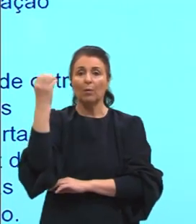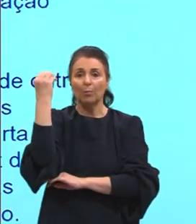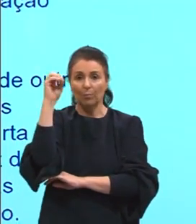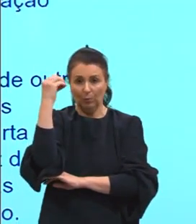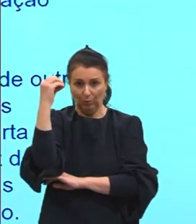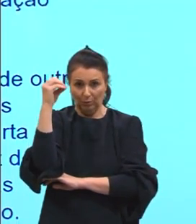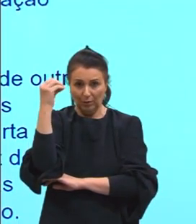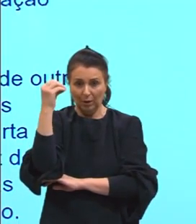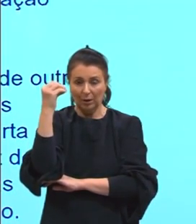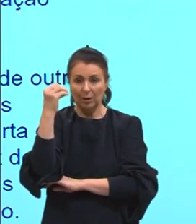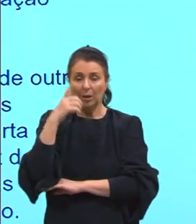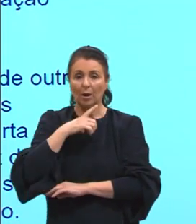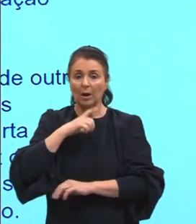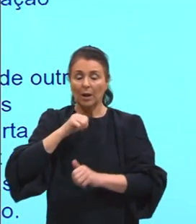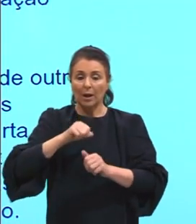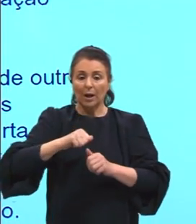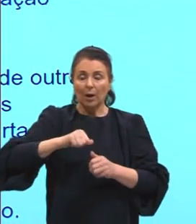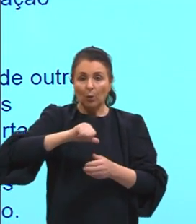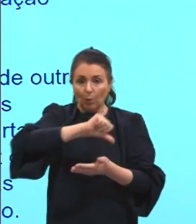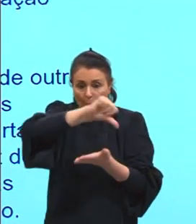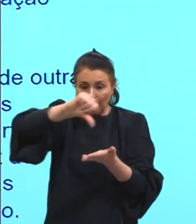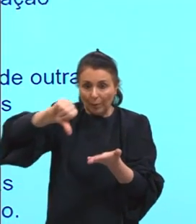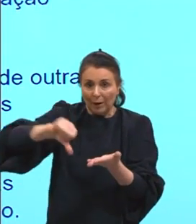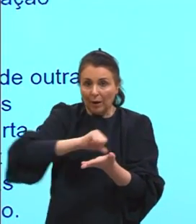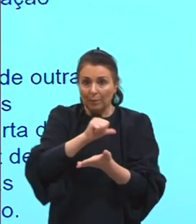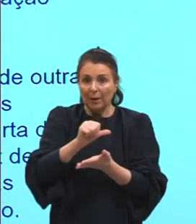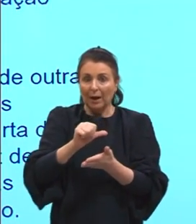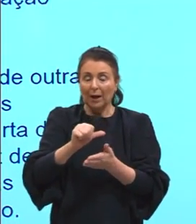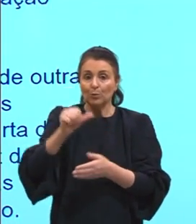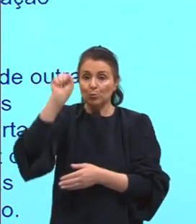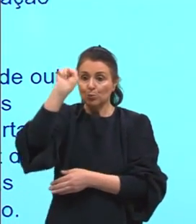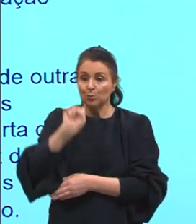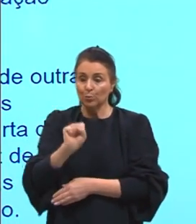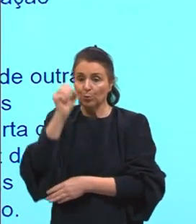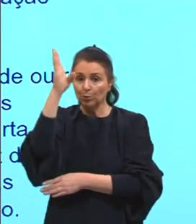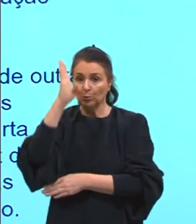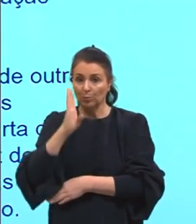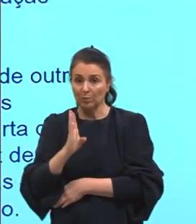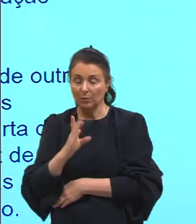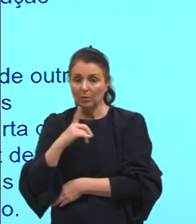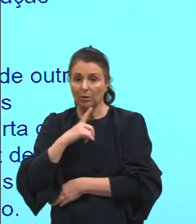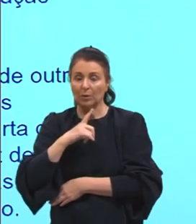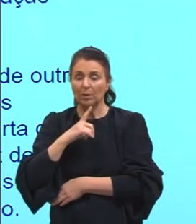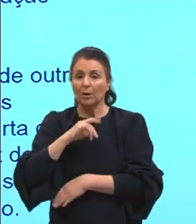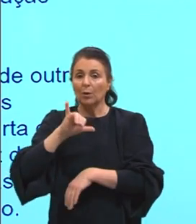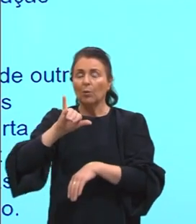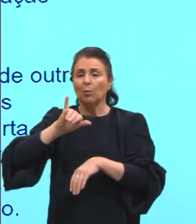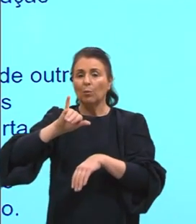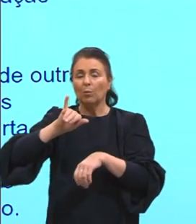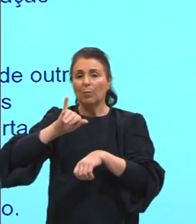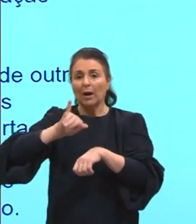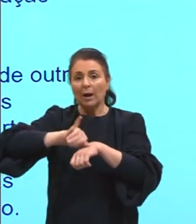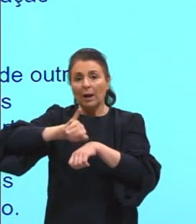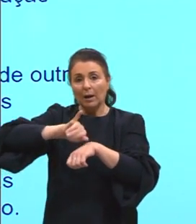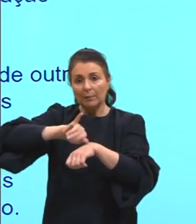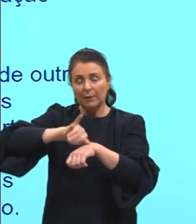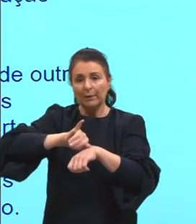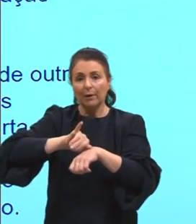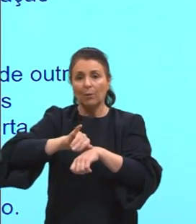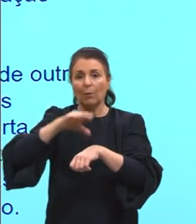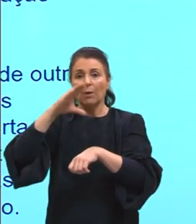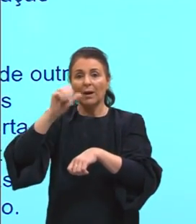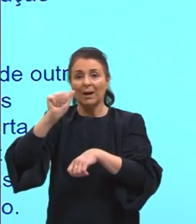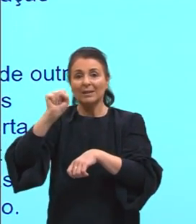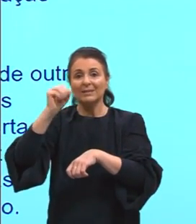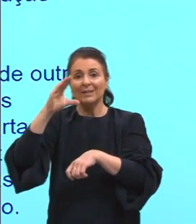mapa da região sul brasileira, tá, gurizada? Olha lá, ó, nós temos uma capital regional, por exemplo, Cascavel,